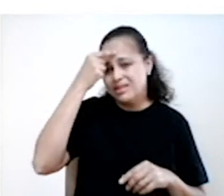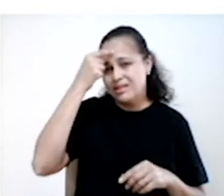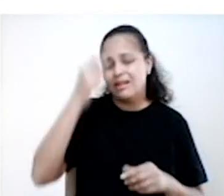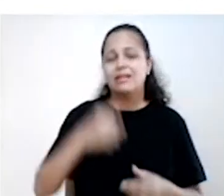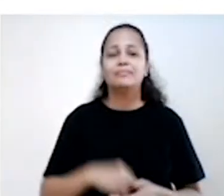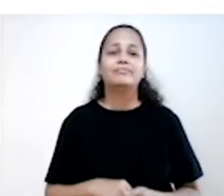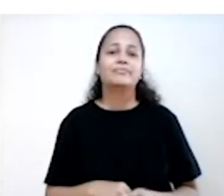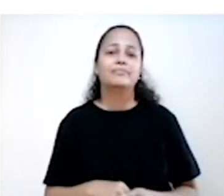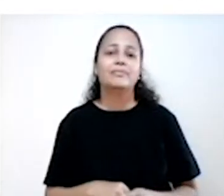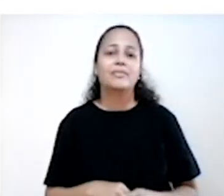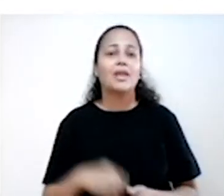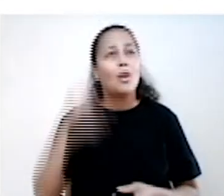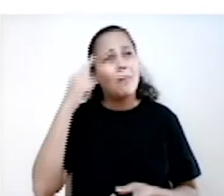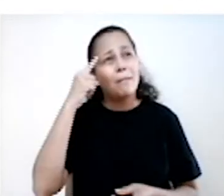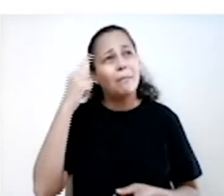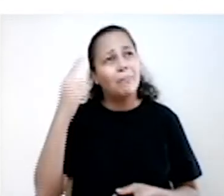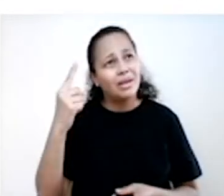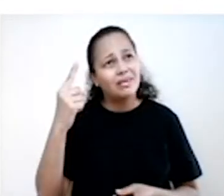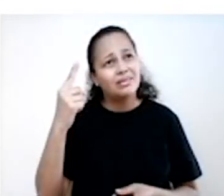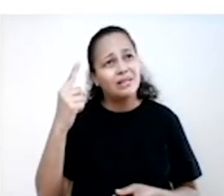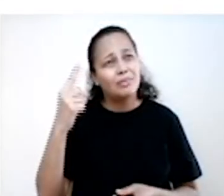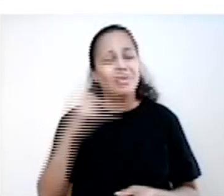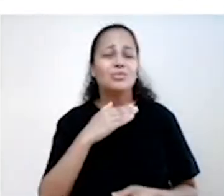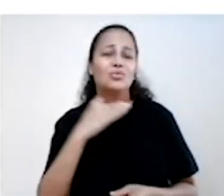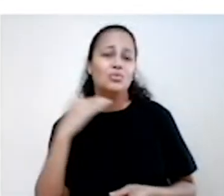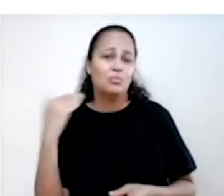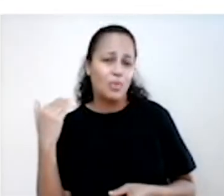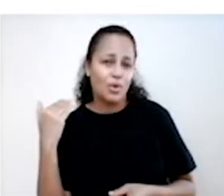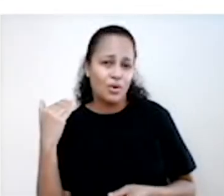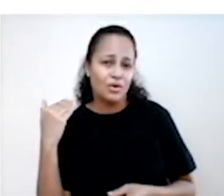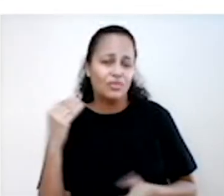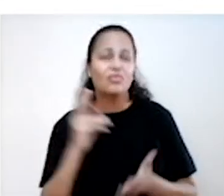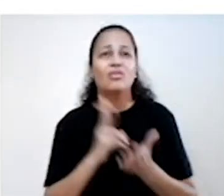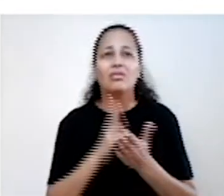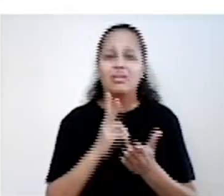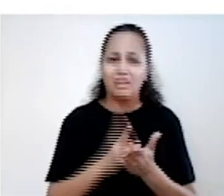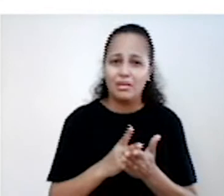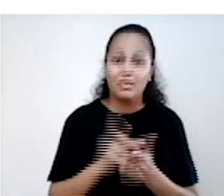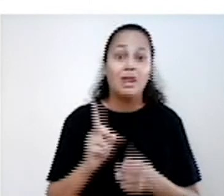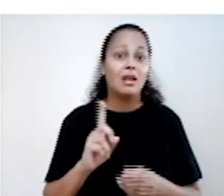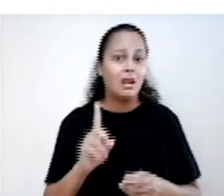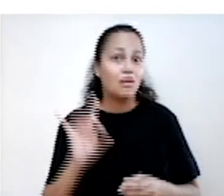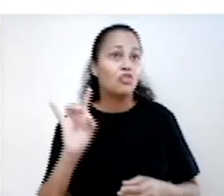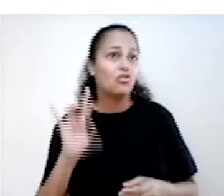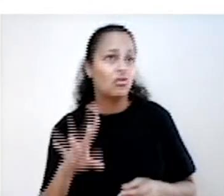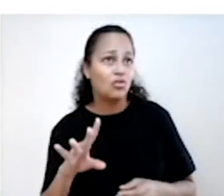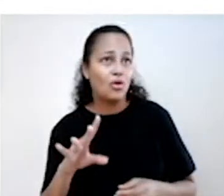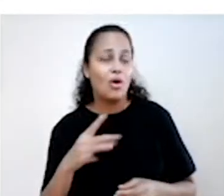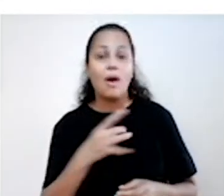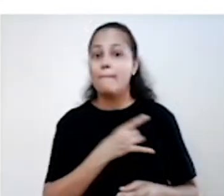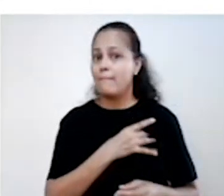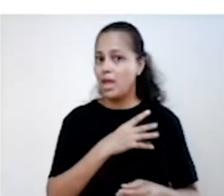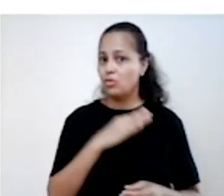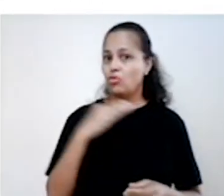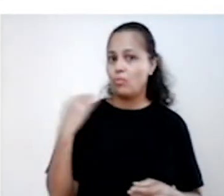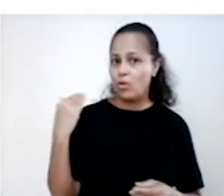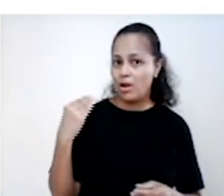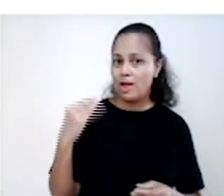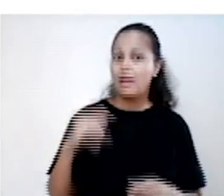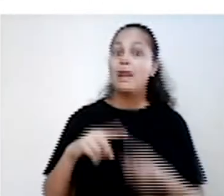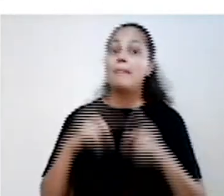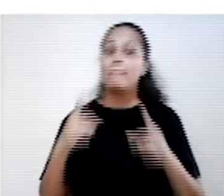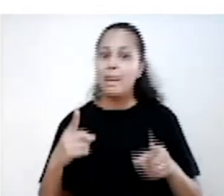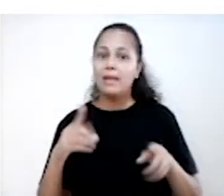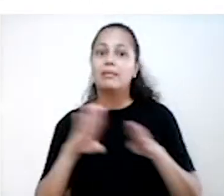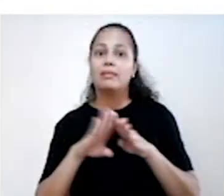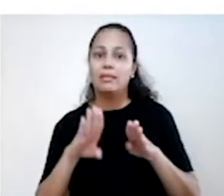em decisão Pensamentos recorrentes de morte, não somente medo de morrer Mas a ideia são suicida, recorrente sem